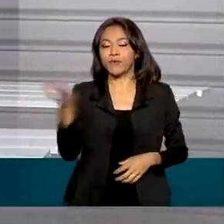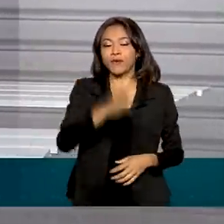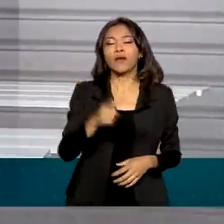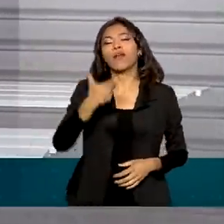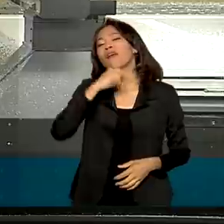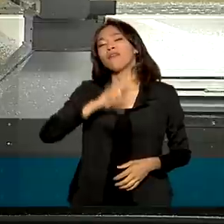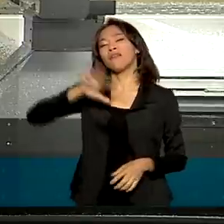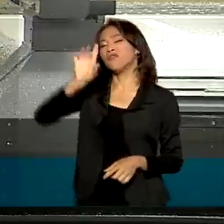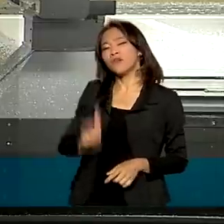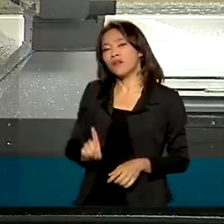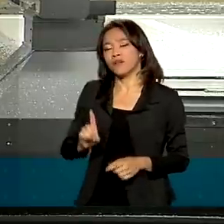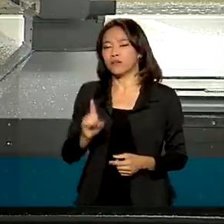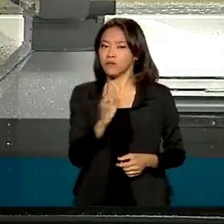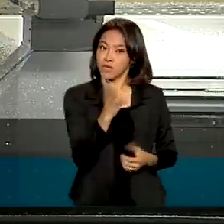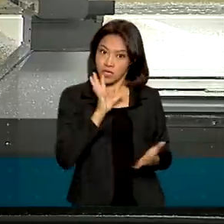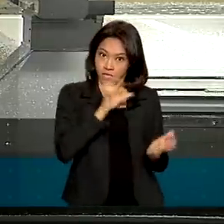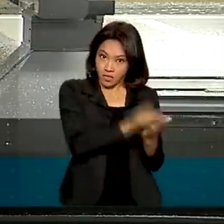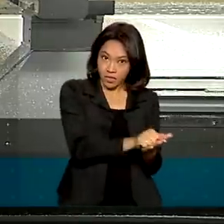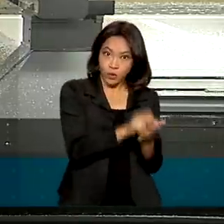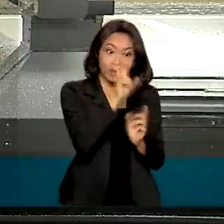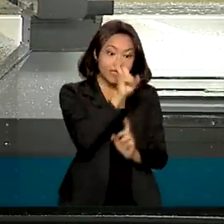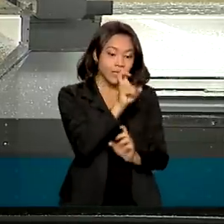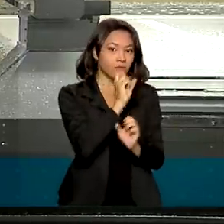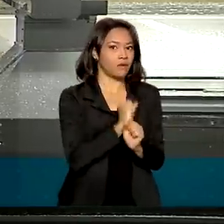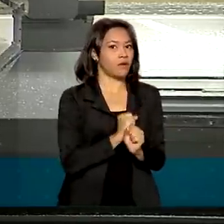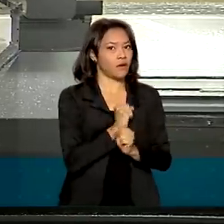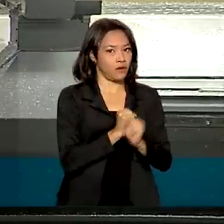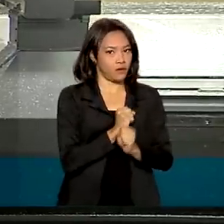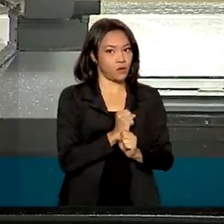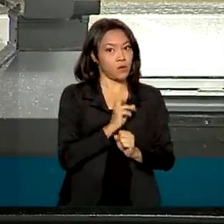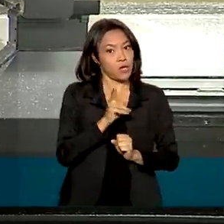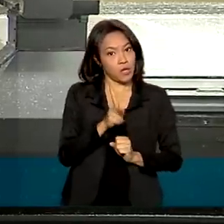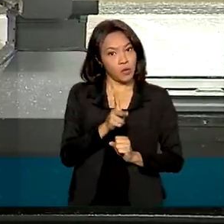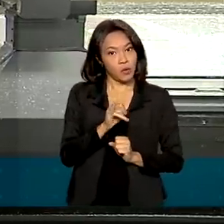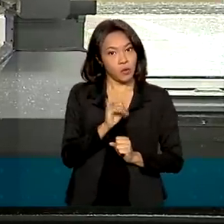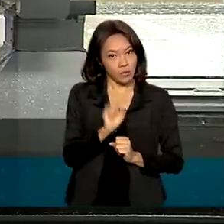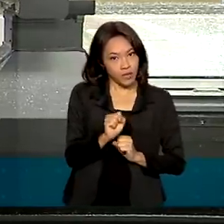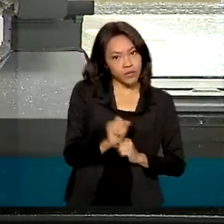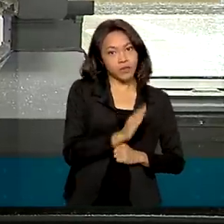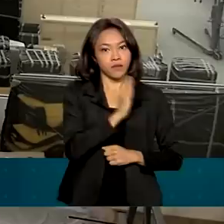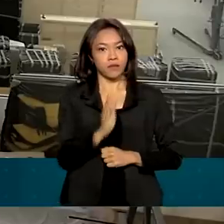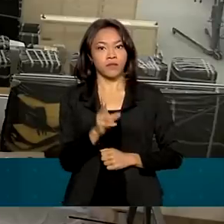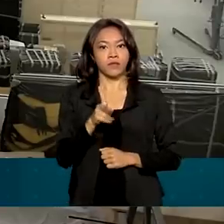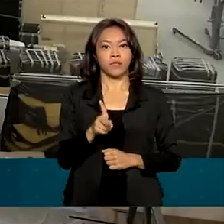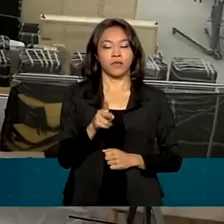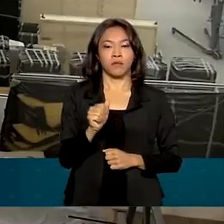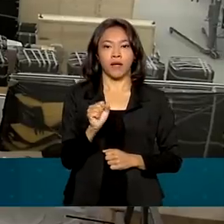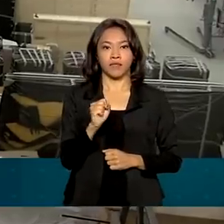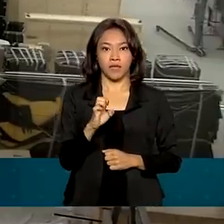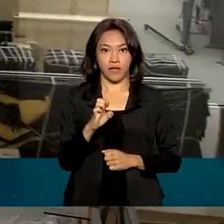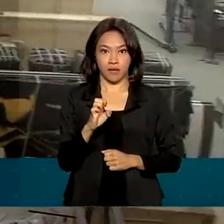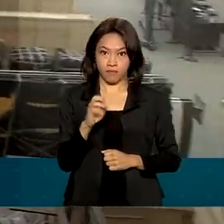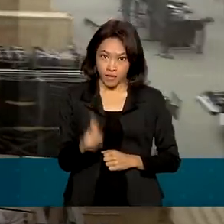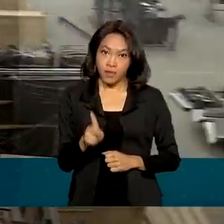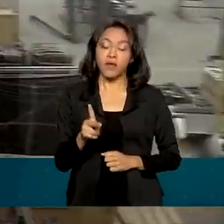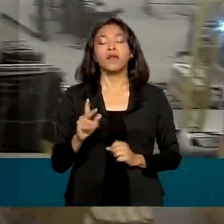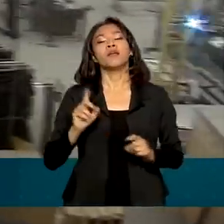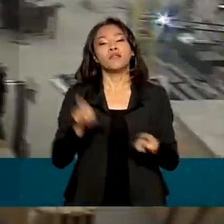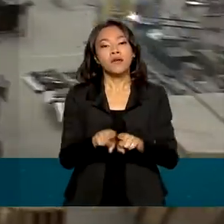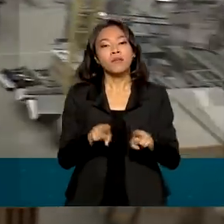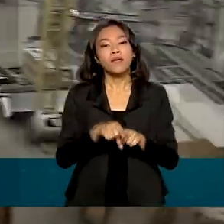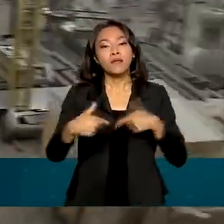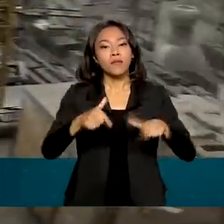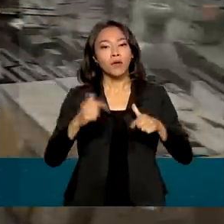inscrito há no mínimo cinco anos no PIS ou PASEP e trabalhou pelo menos 30 dias em 2020 com carteira